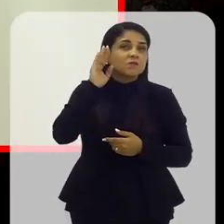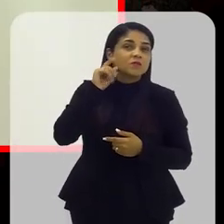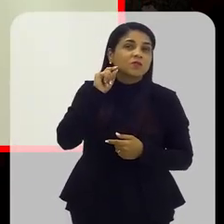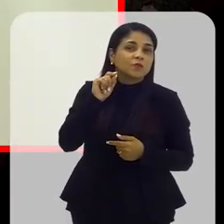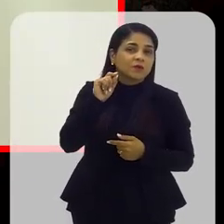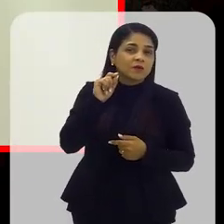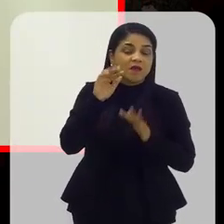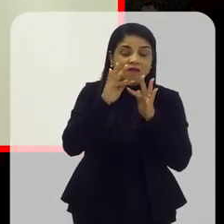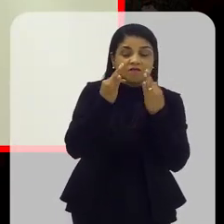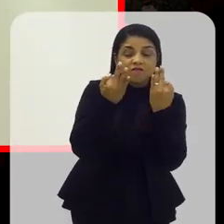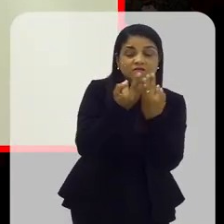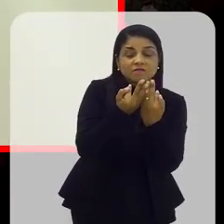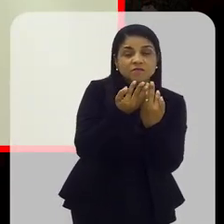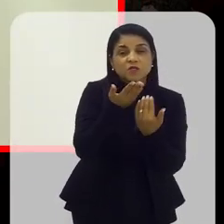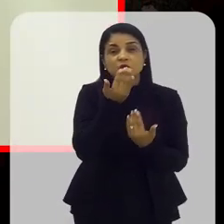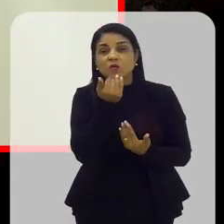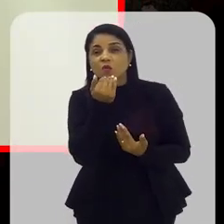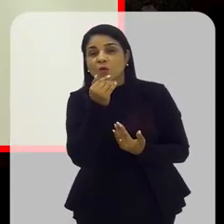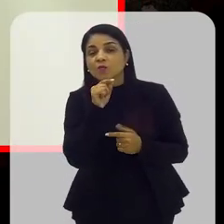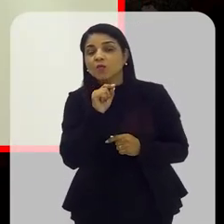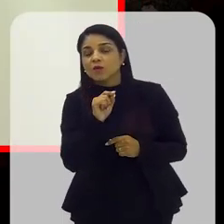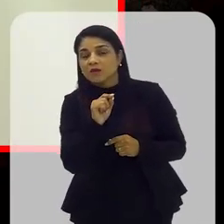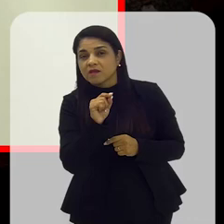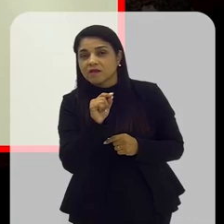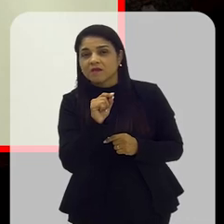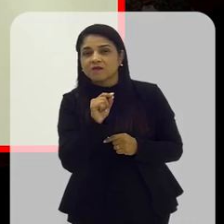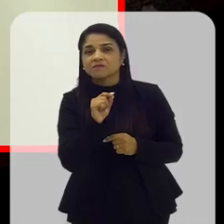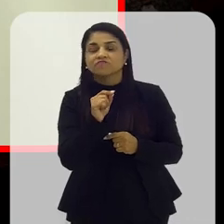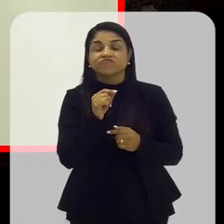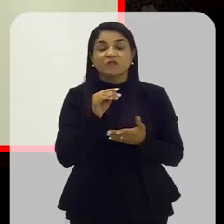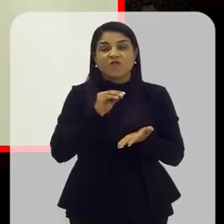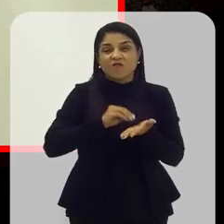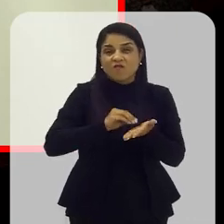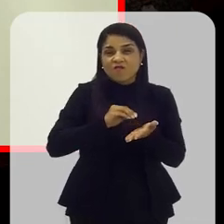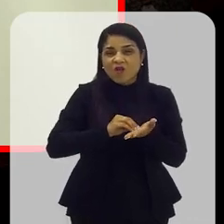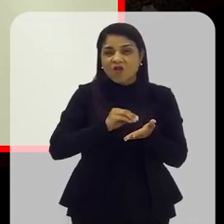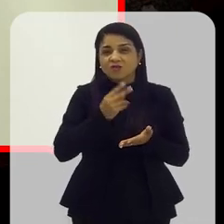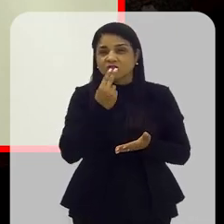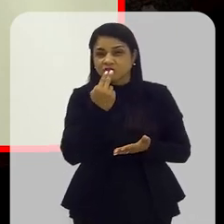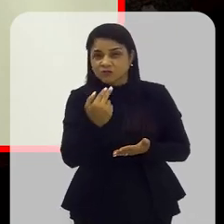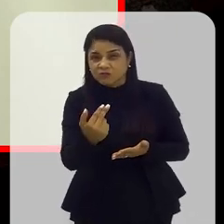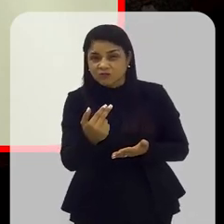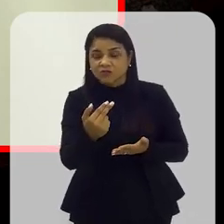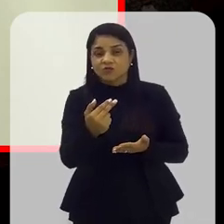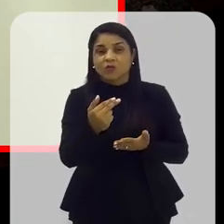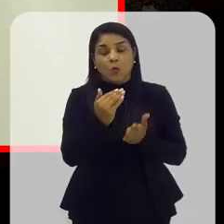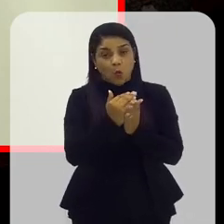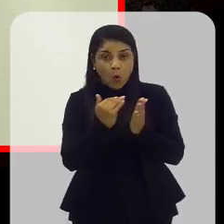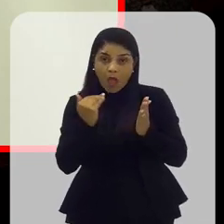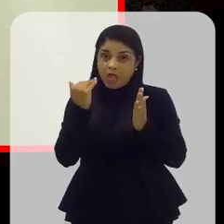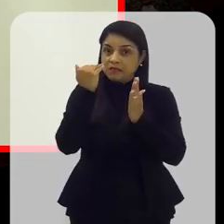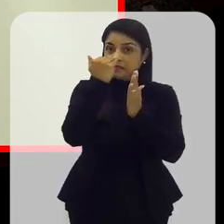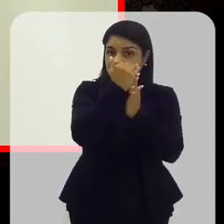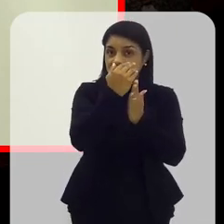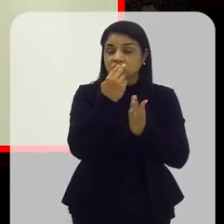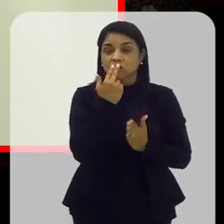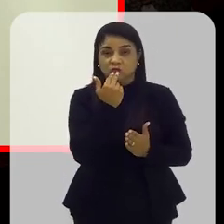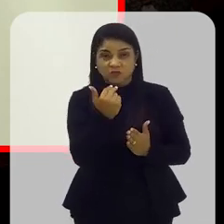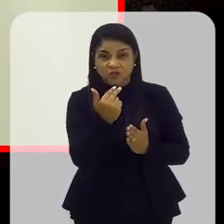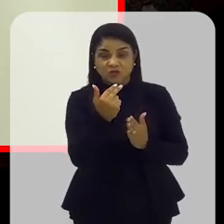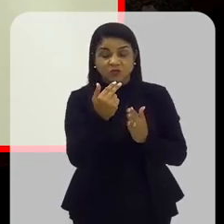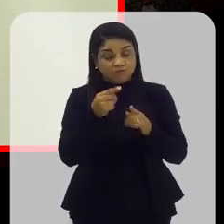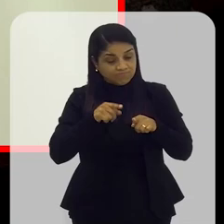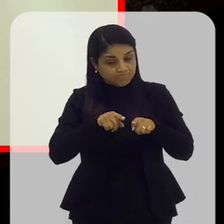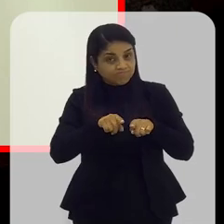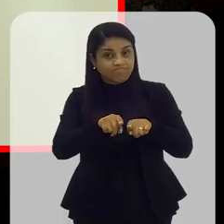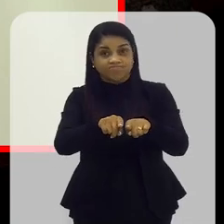família se alimenta. E deficiências nutricionais e excessos nutricionais, hoje, andam